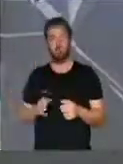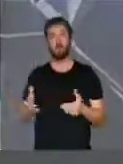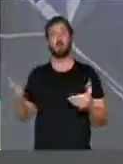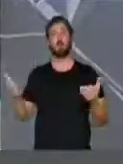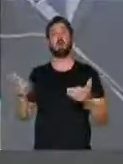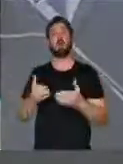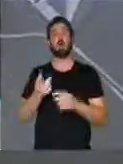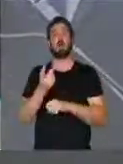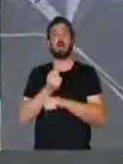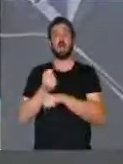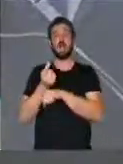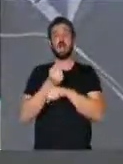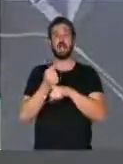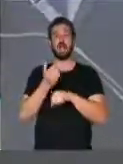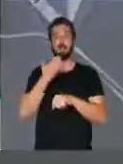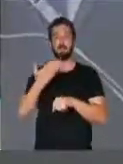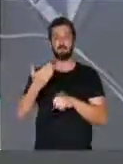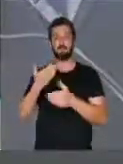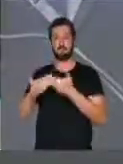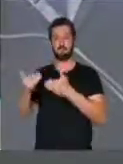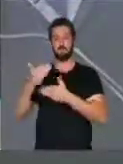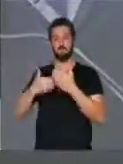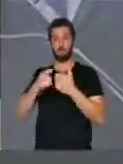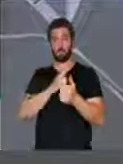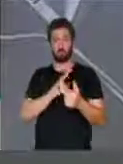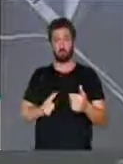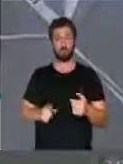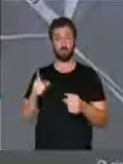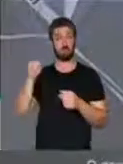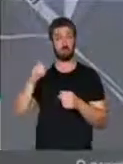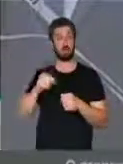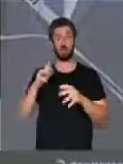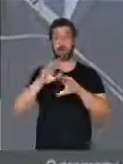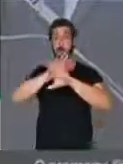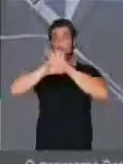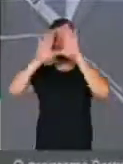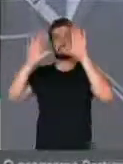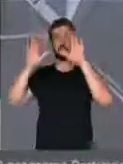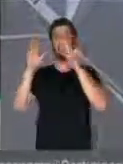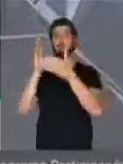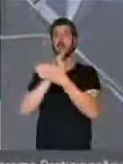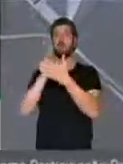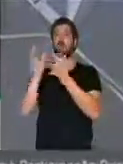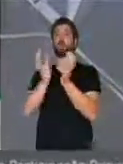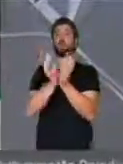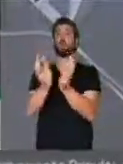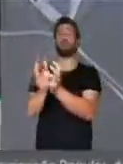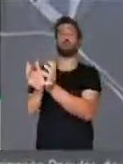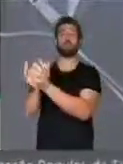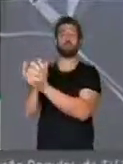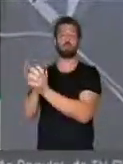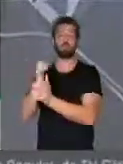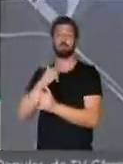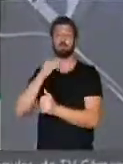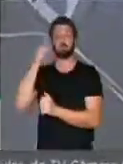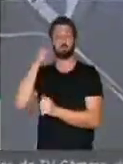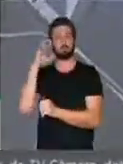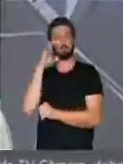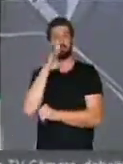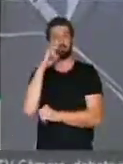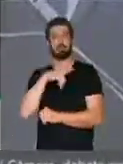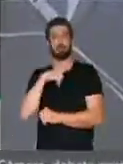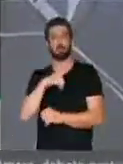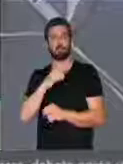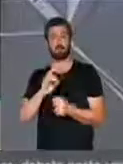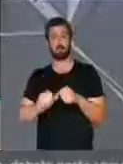nesse capitalismo de compadrio, de favores do Estado, é um paraíso para alguns setores. Eu sei que há muita pressa,